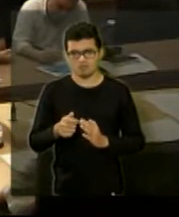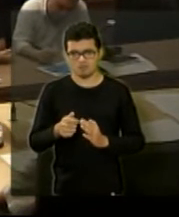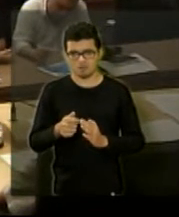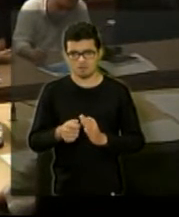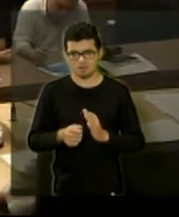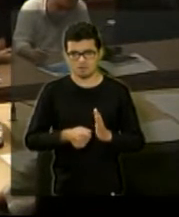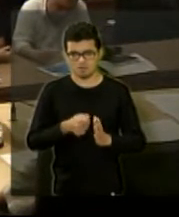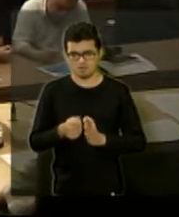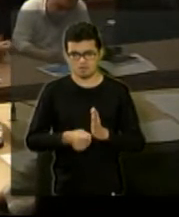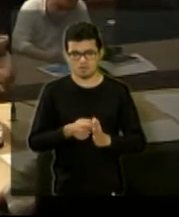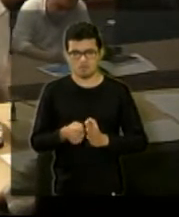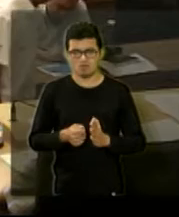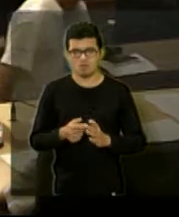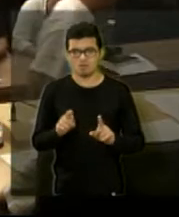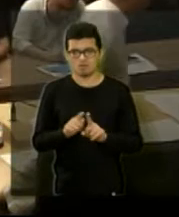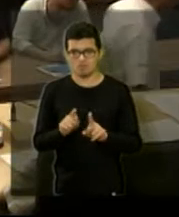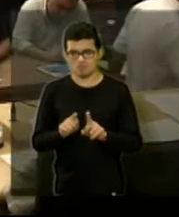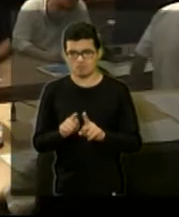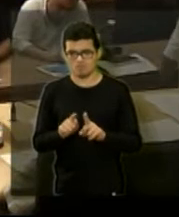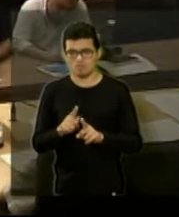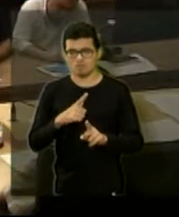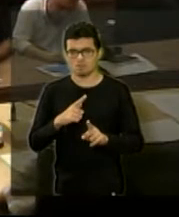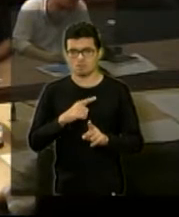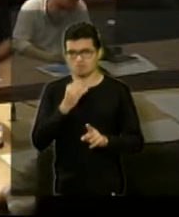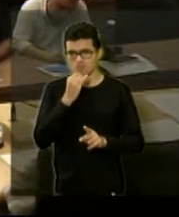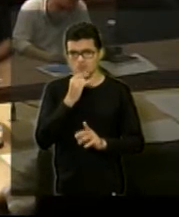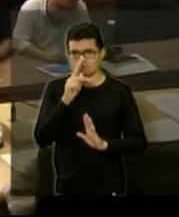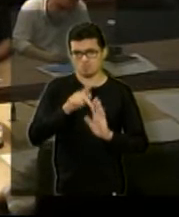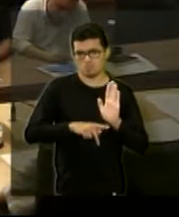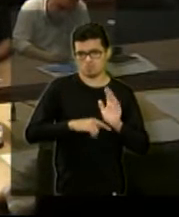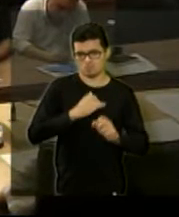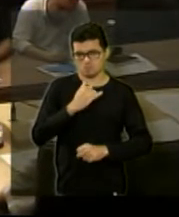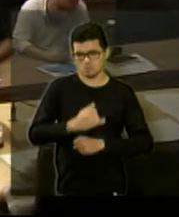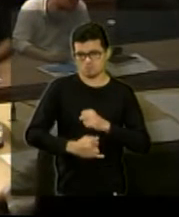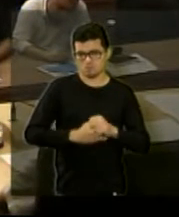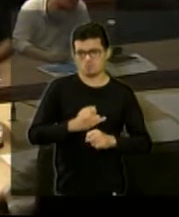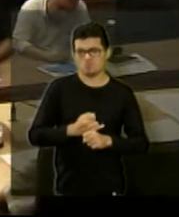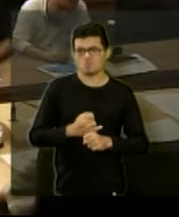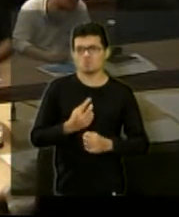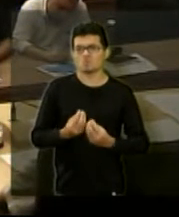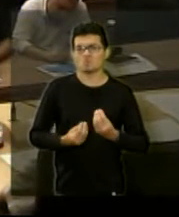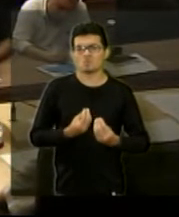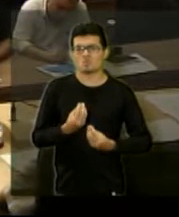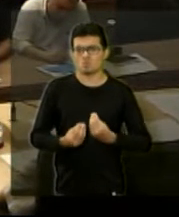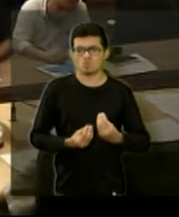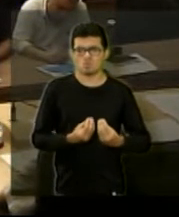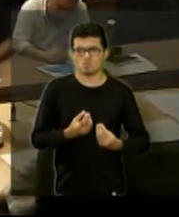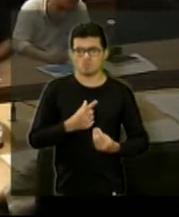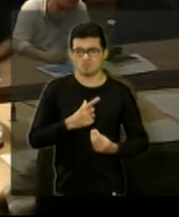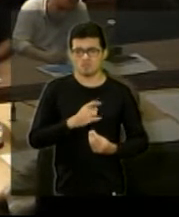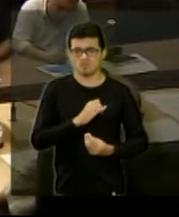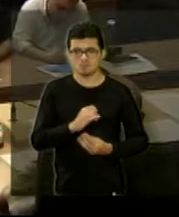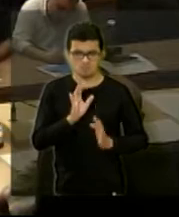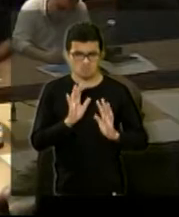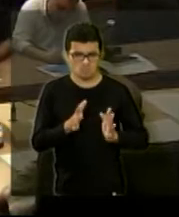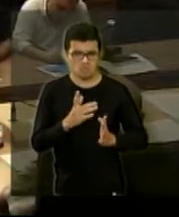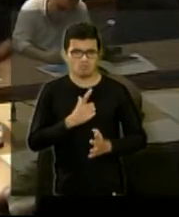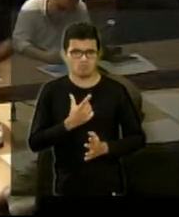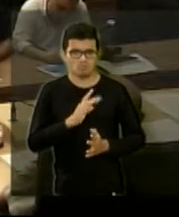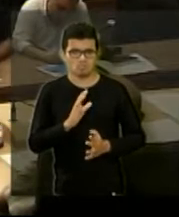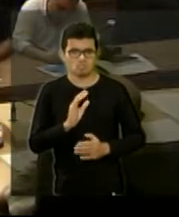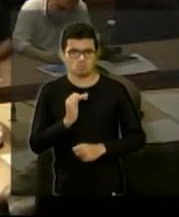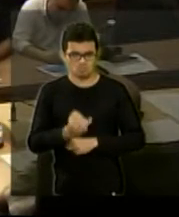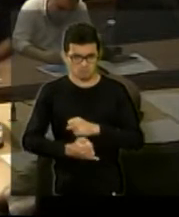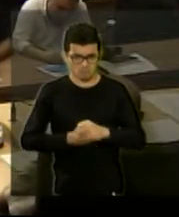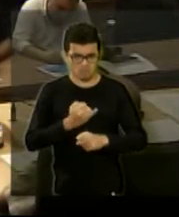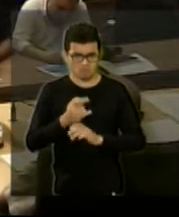essa aprovação de projetos online aqui, de que forma? Isso já está acontecendo ou é só